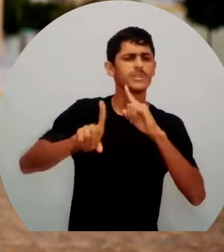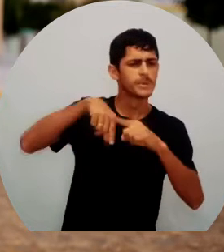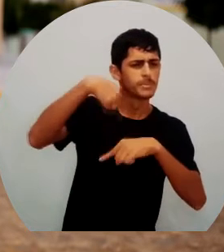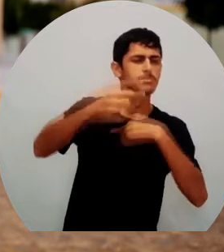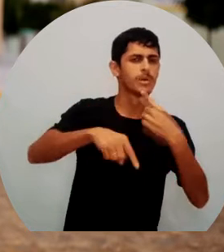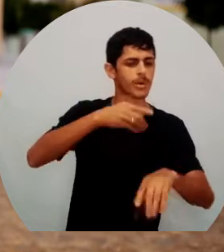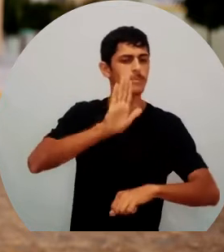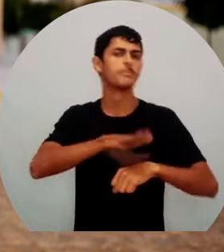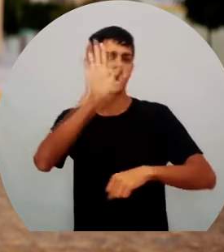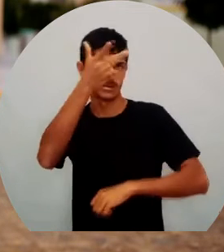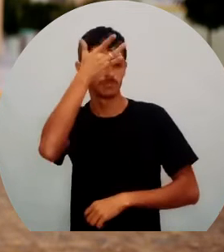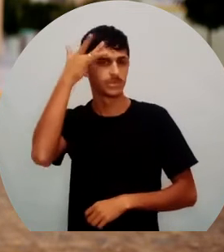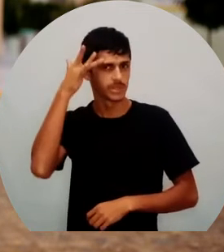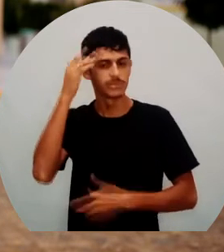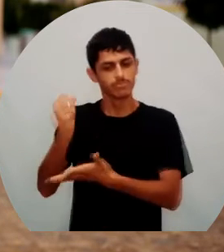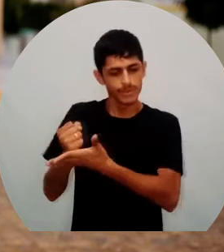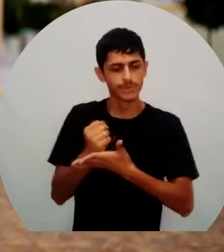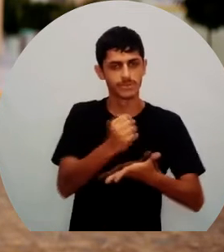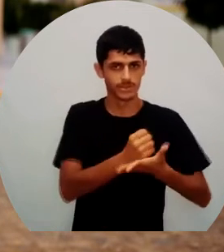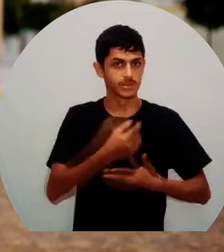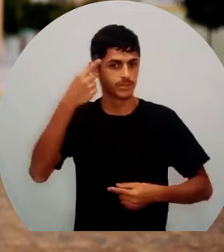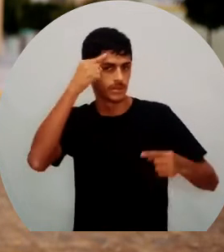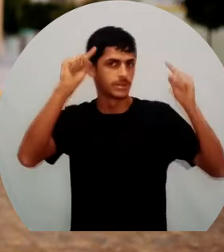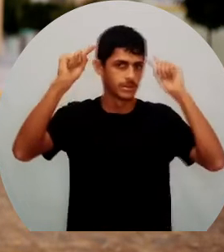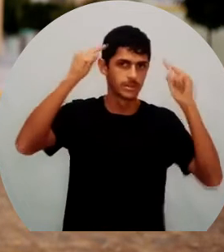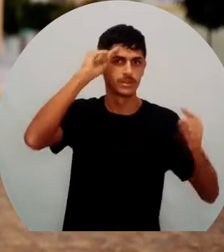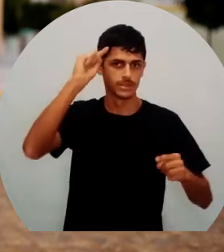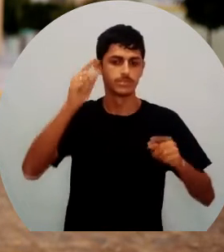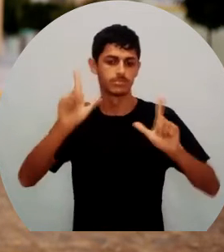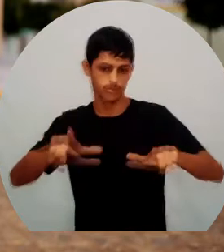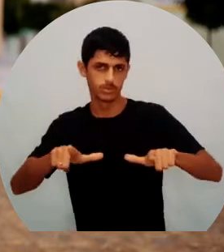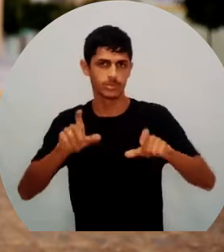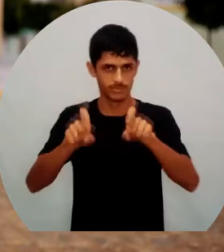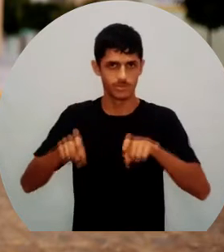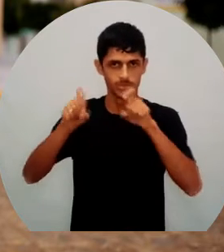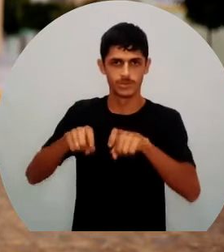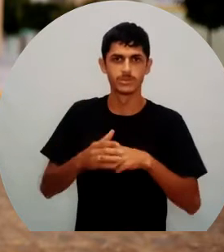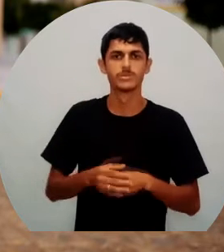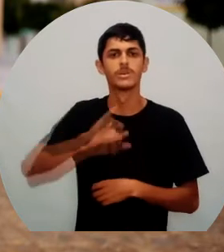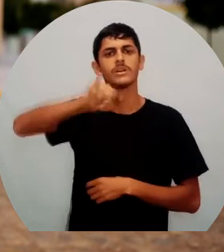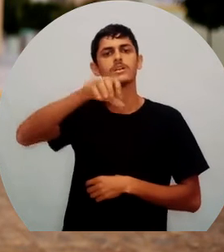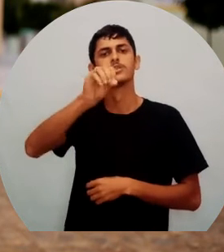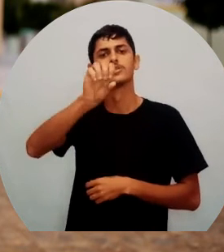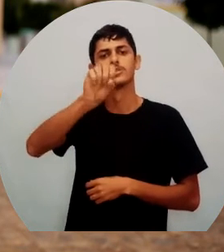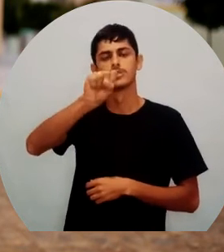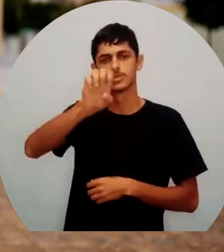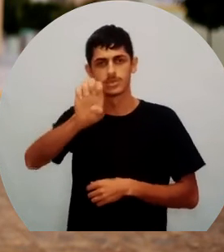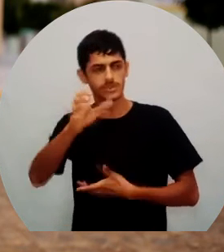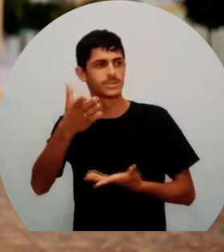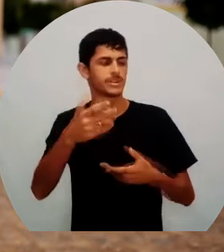outras pessoas também que contribuíram para essa fundação da vila. Foram José Chagas de Vasconcelos, Tereza